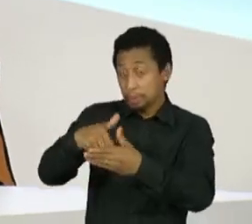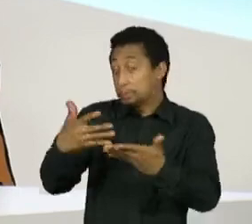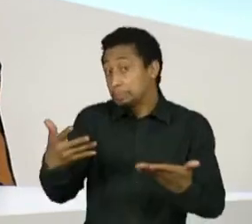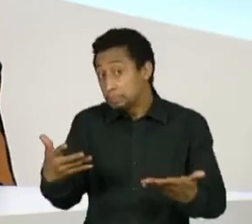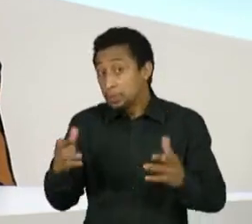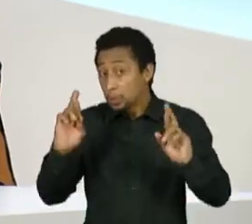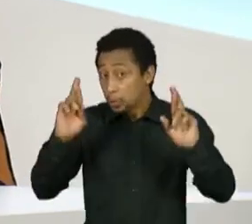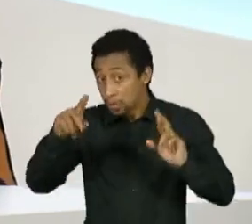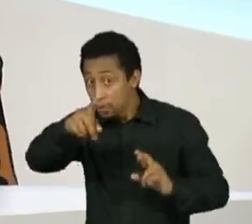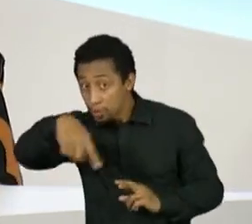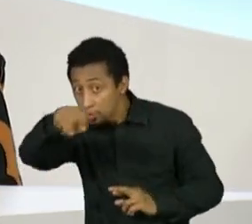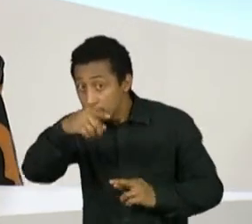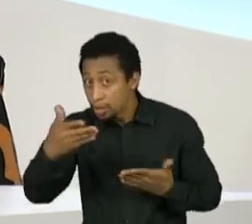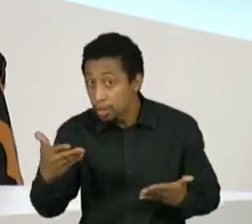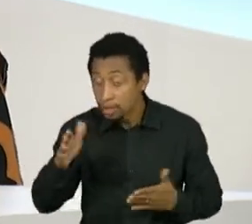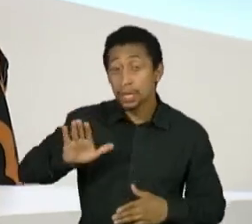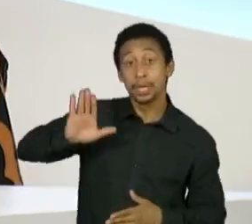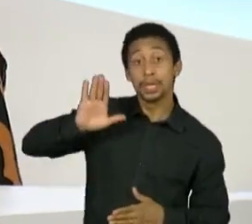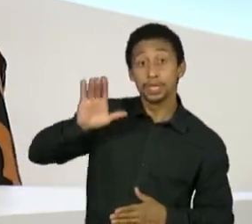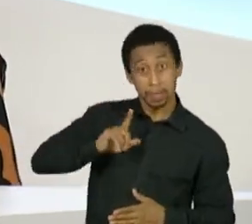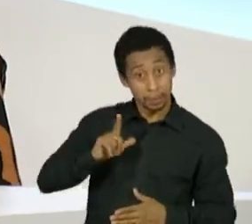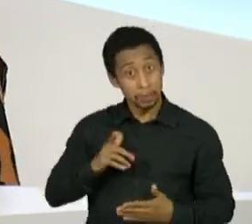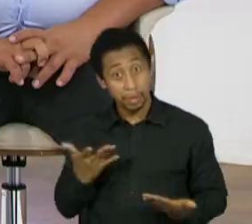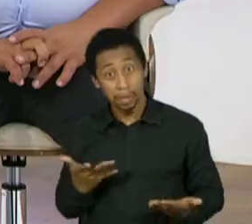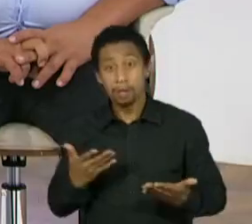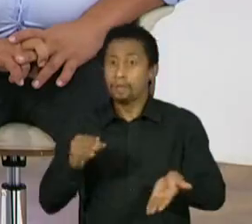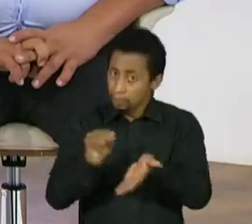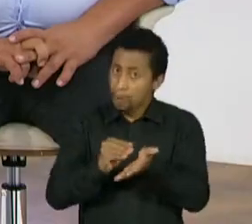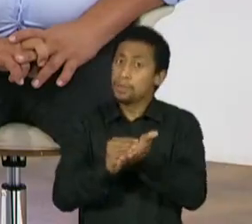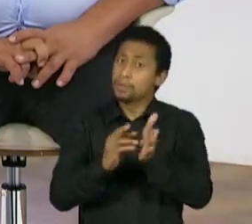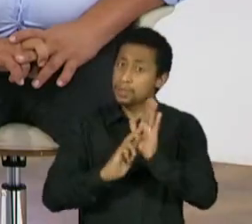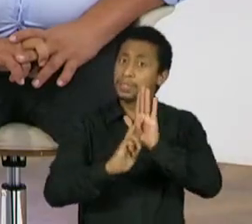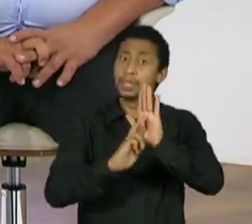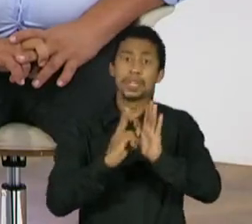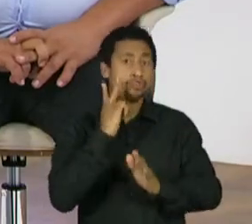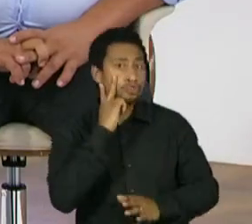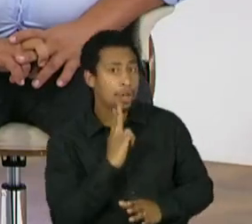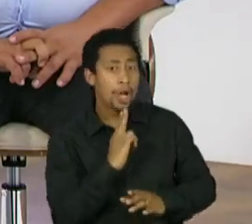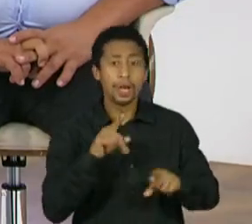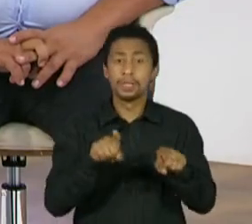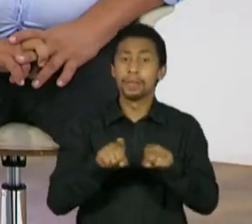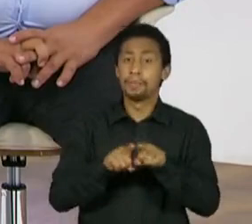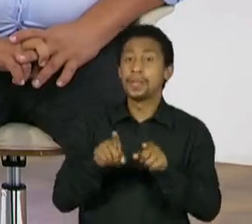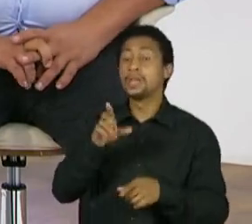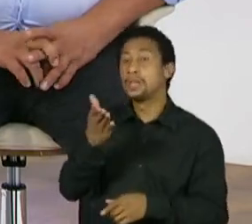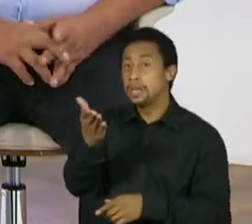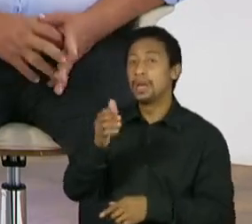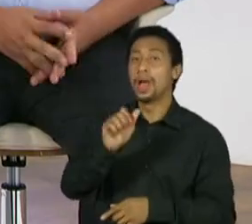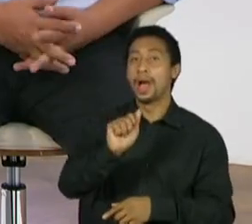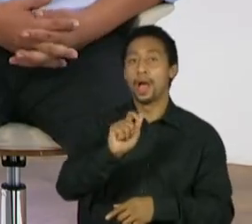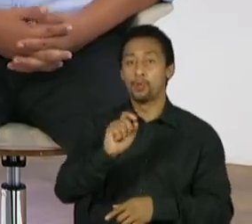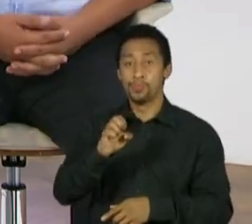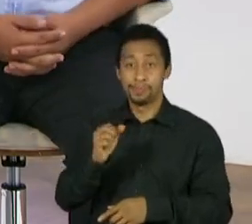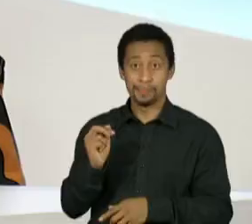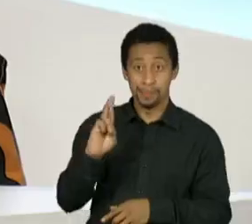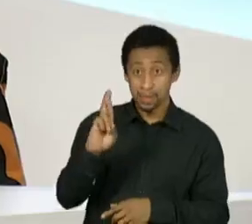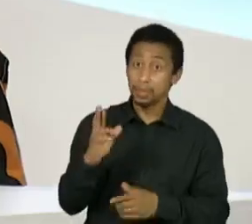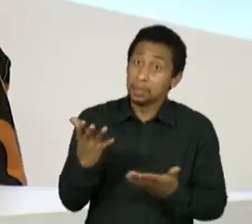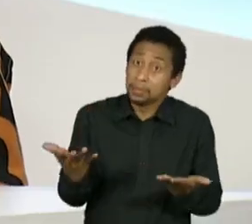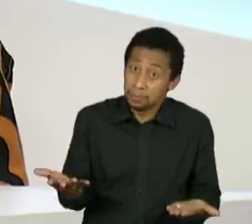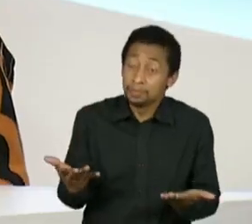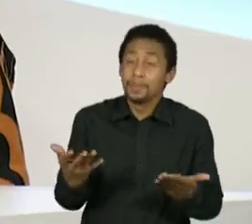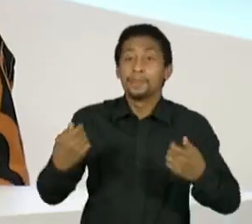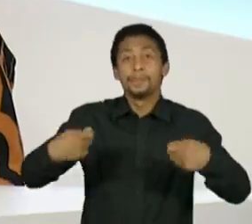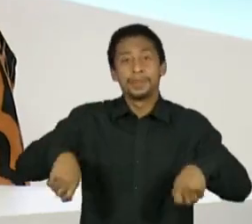Cacique Almir na política, estamos carentes de representantes, obviamente eu acredito também na possibilidade de mais representantes